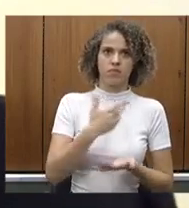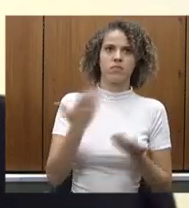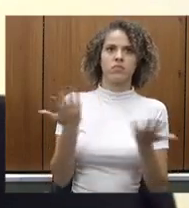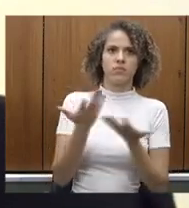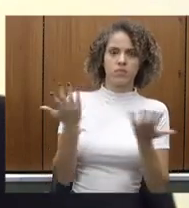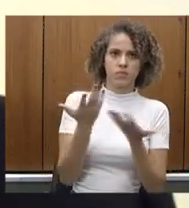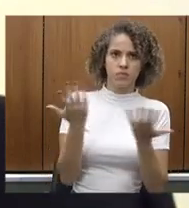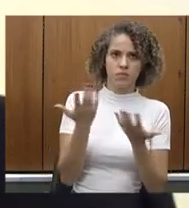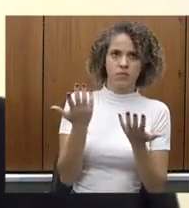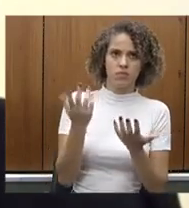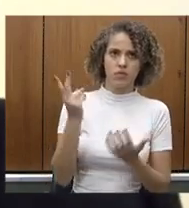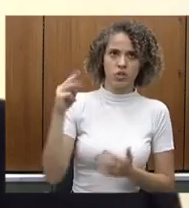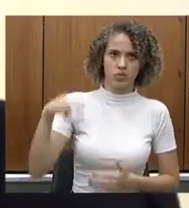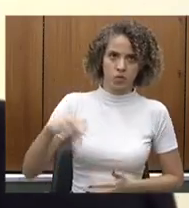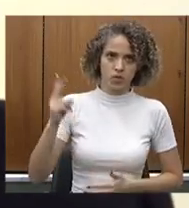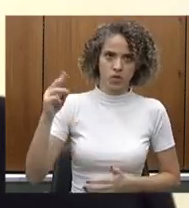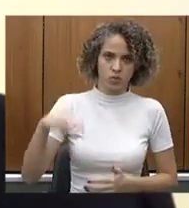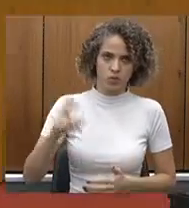de dois minutos